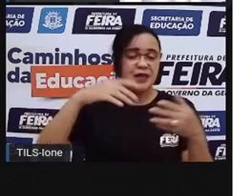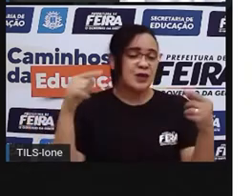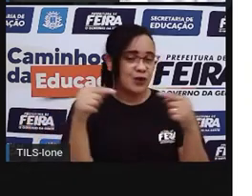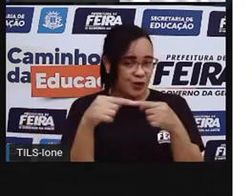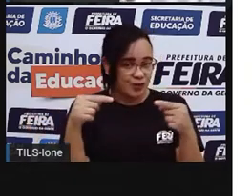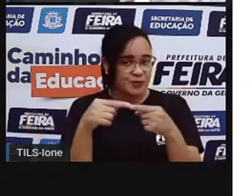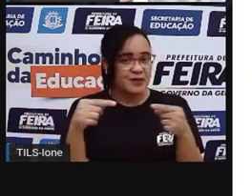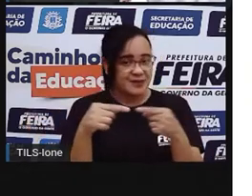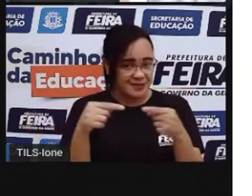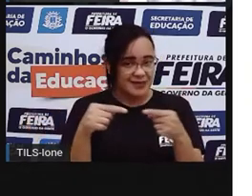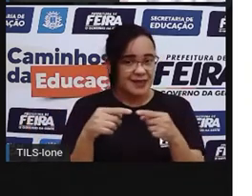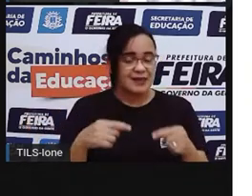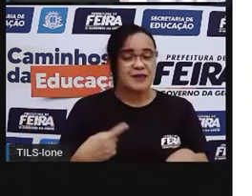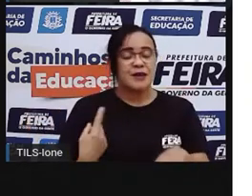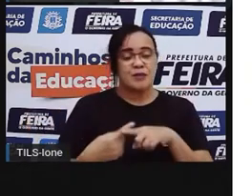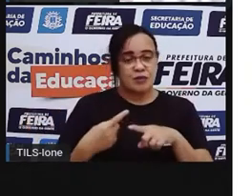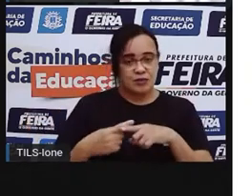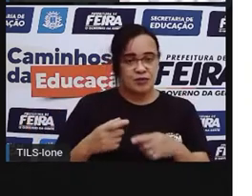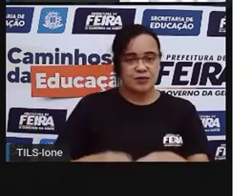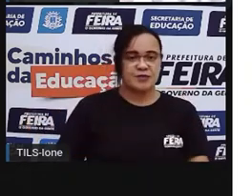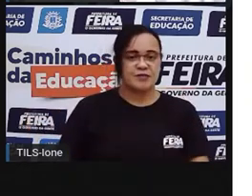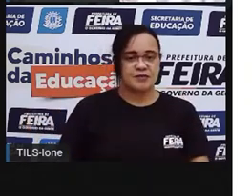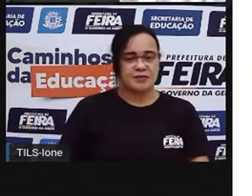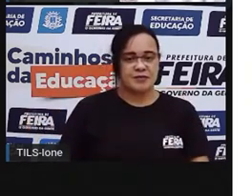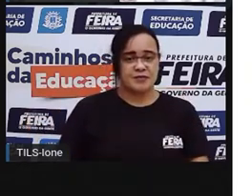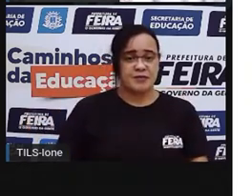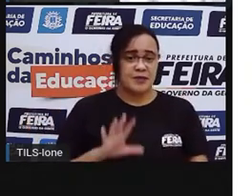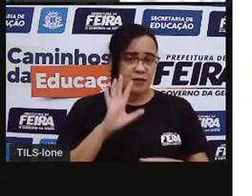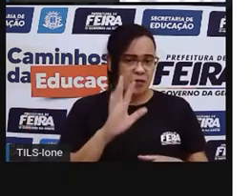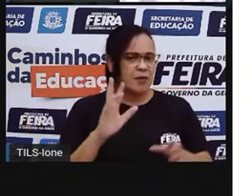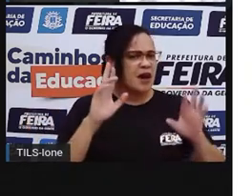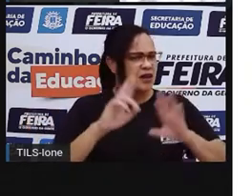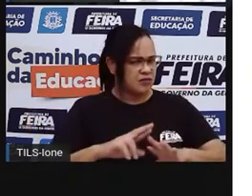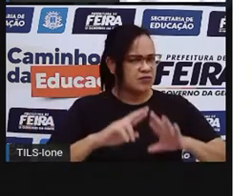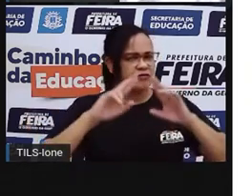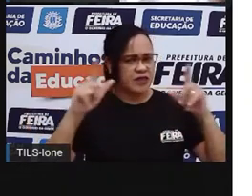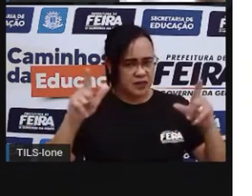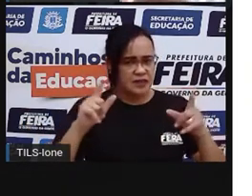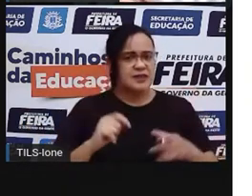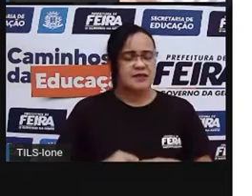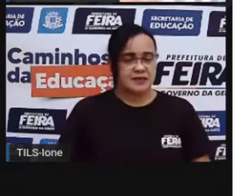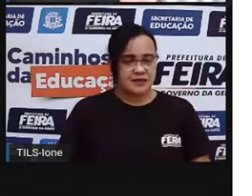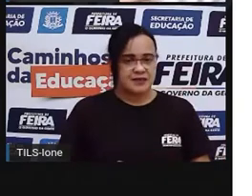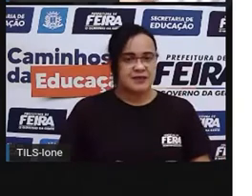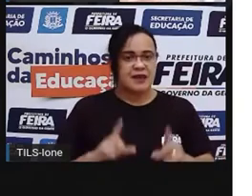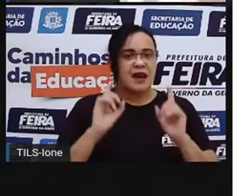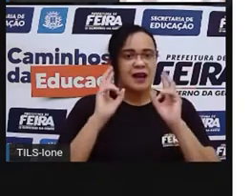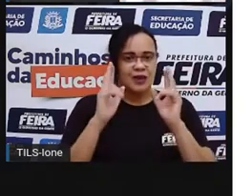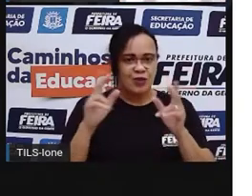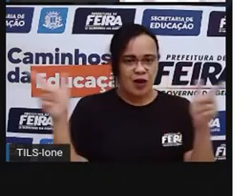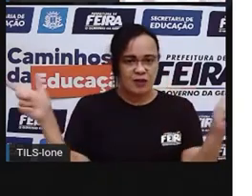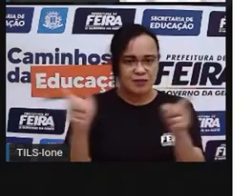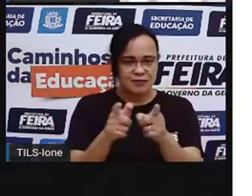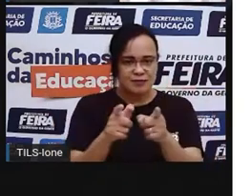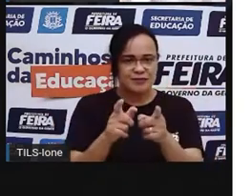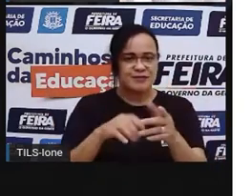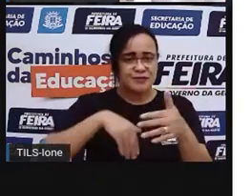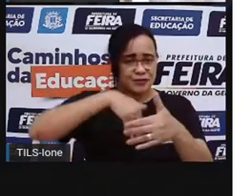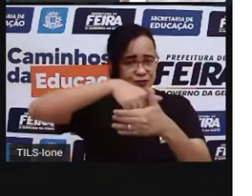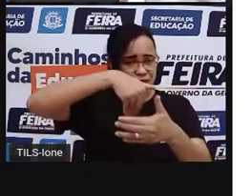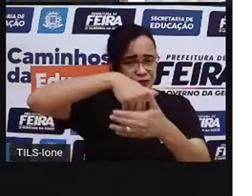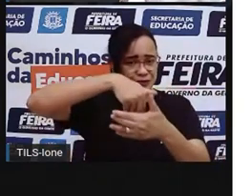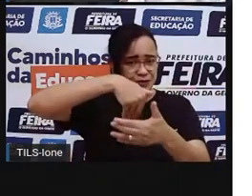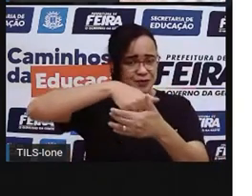golzinho com os pés, mas é um formato diferente, né? É um formato reduzido do futebol. E o objetivo do